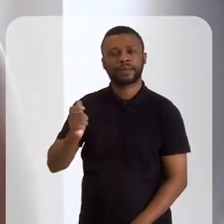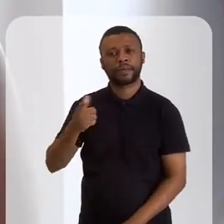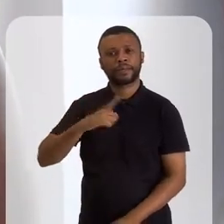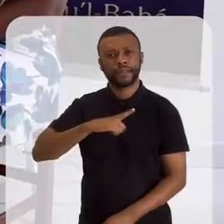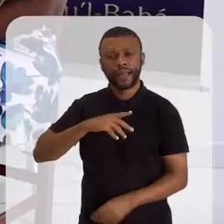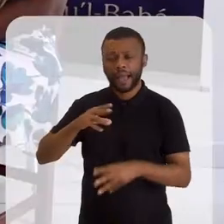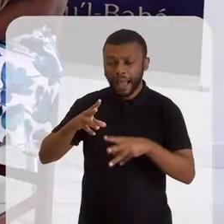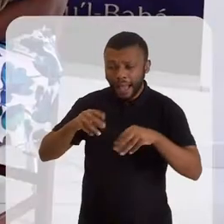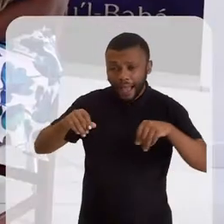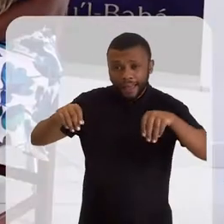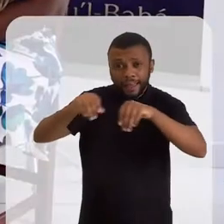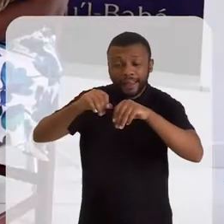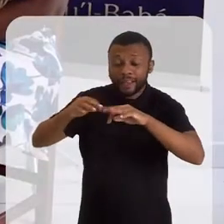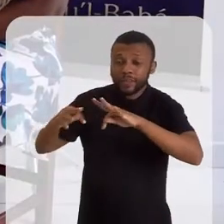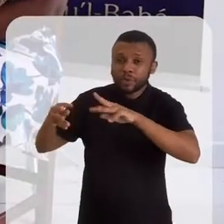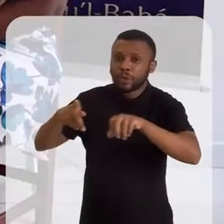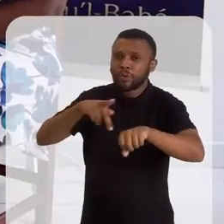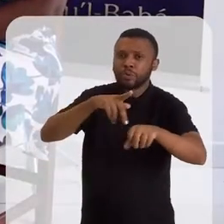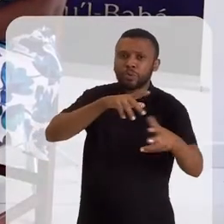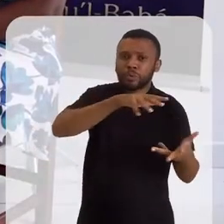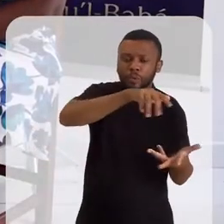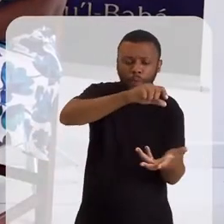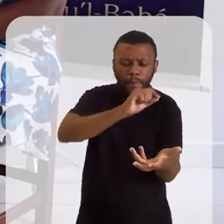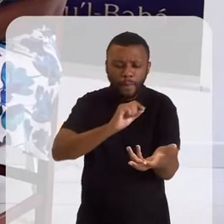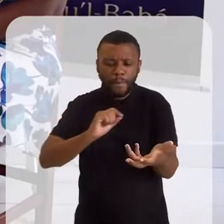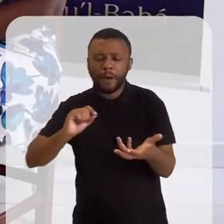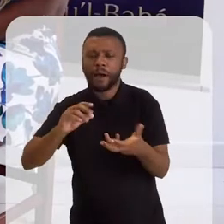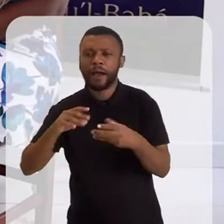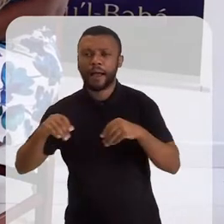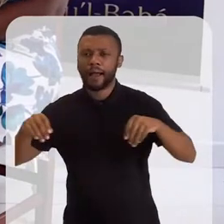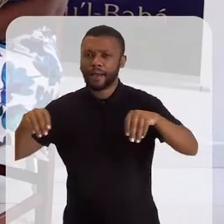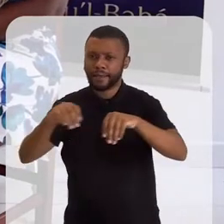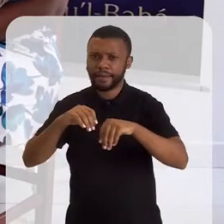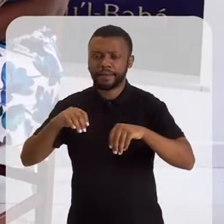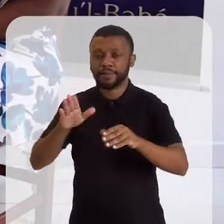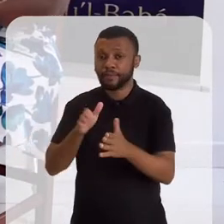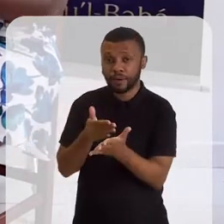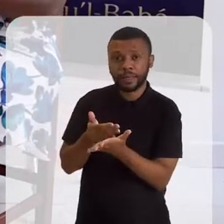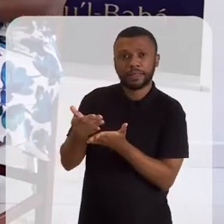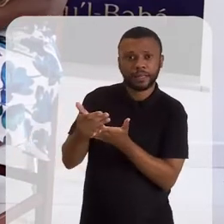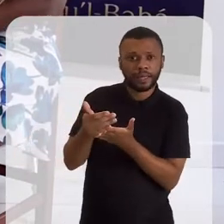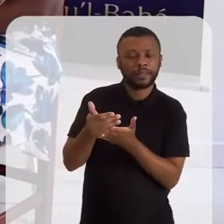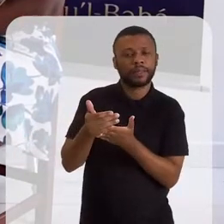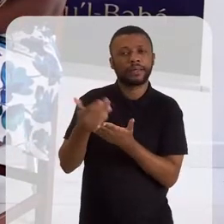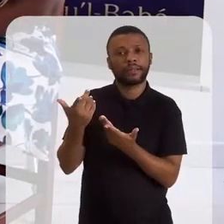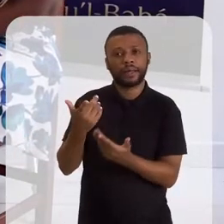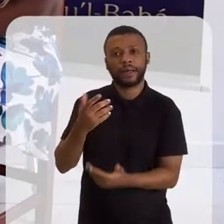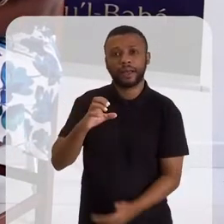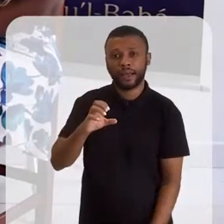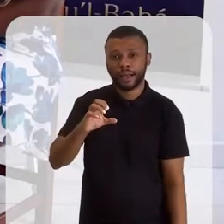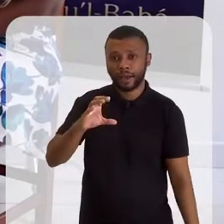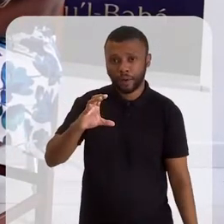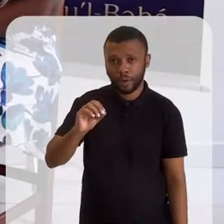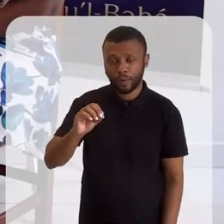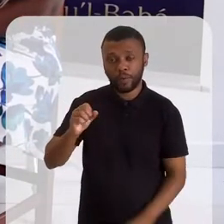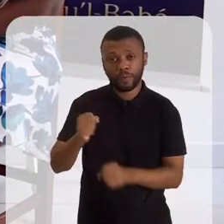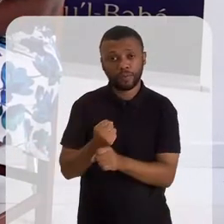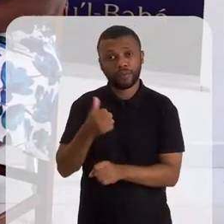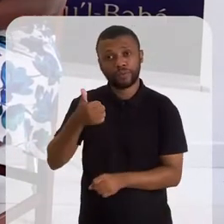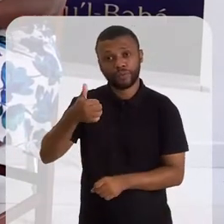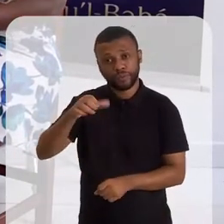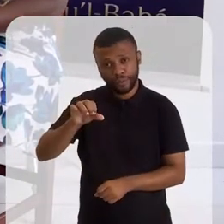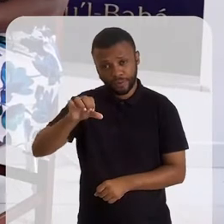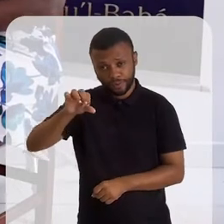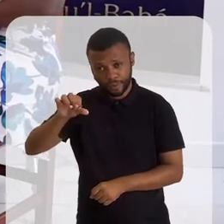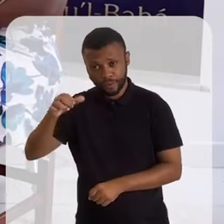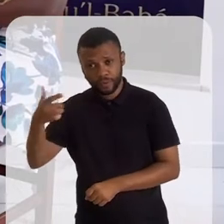areias de todos os países do mundo, e foi lançada na Eco 92 e relançada na Rio+, 1921, então